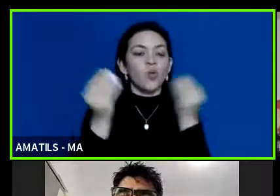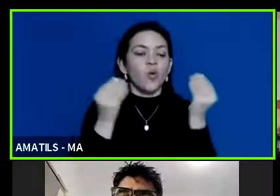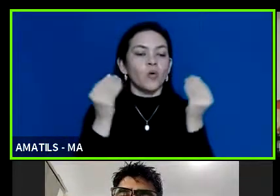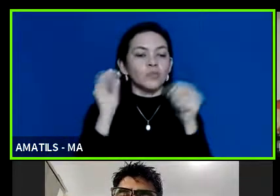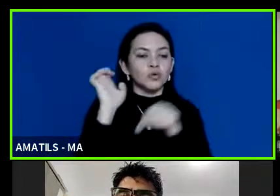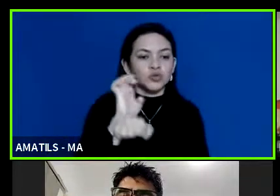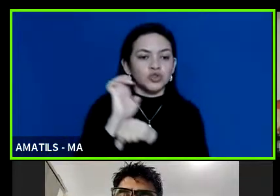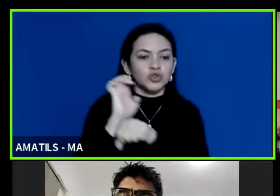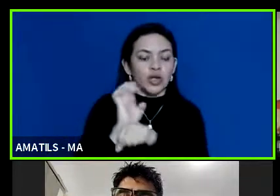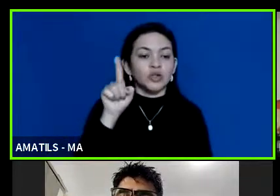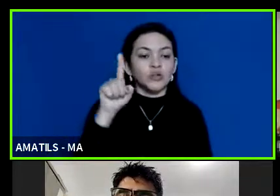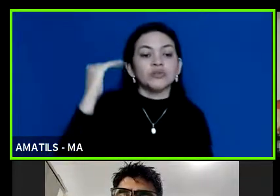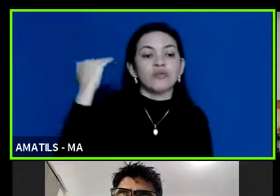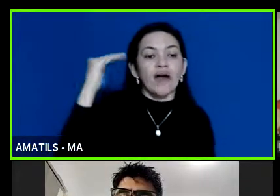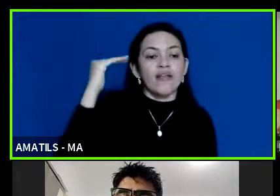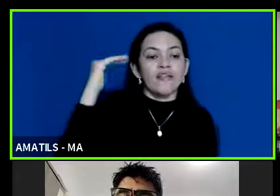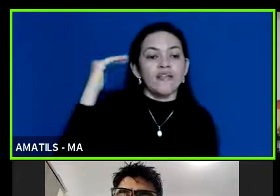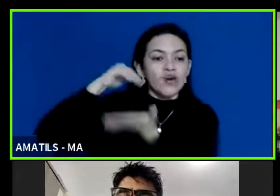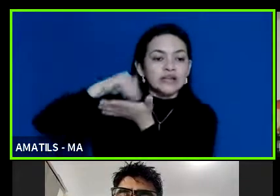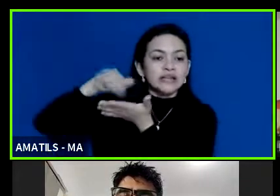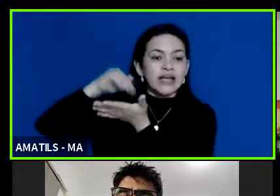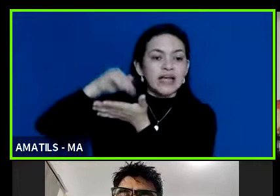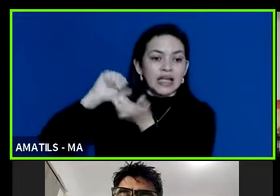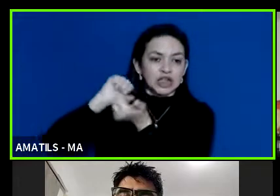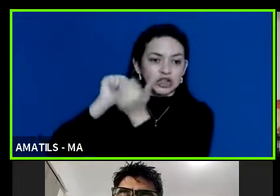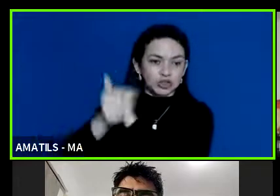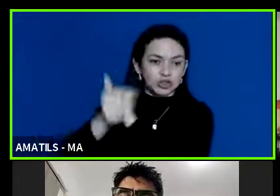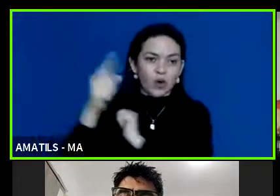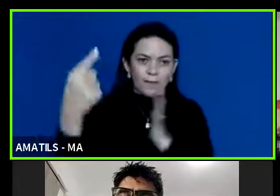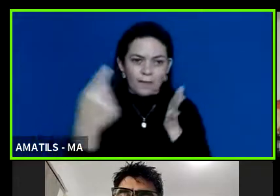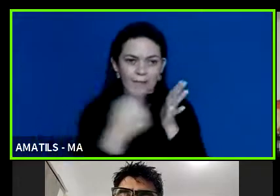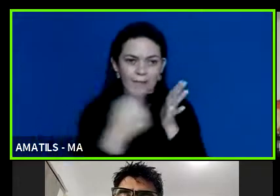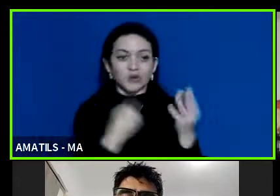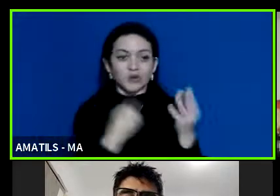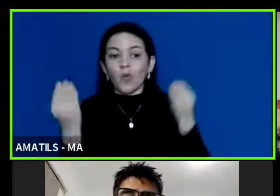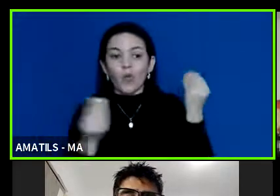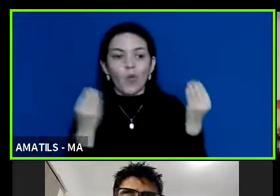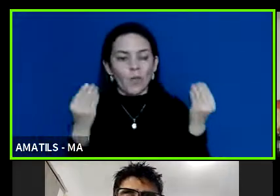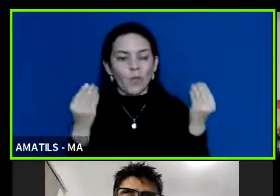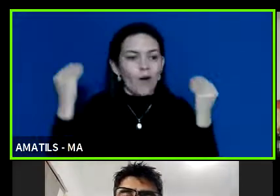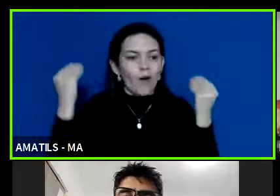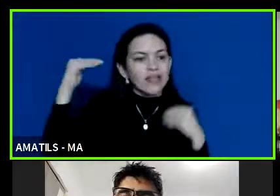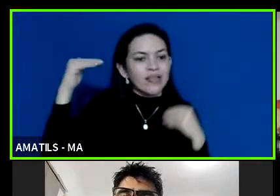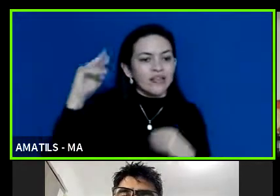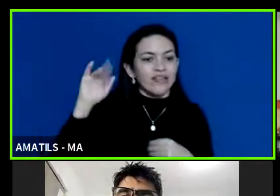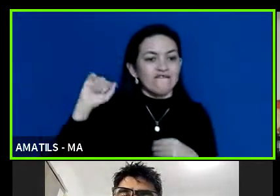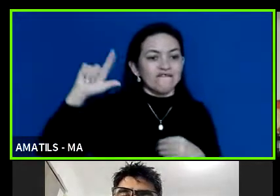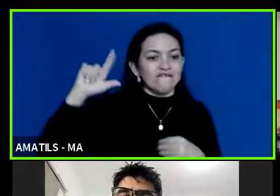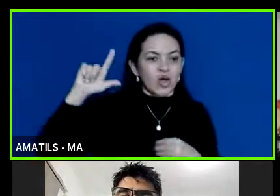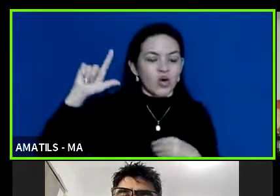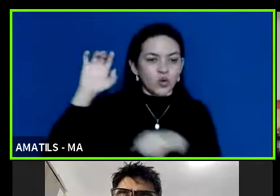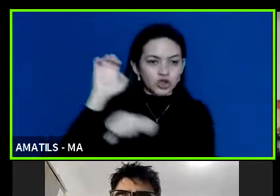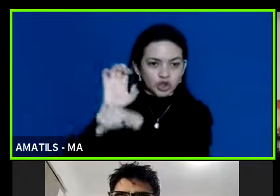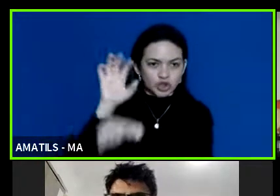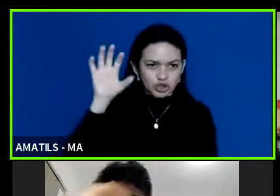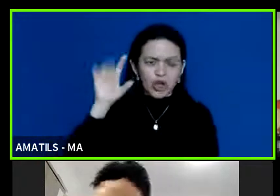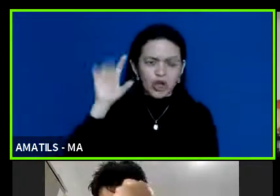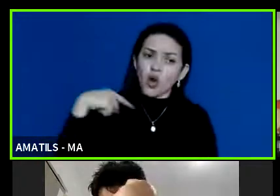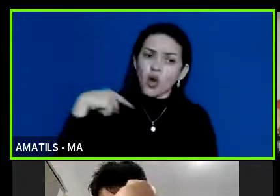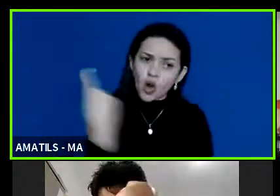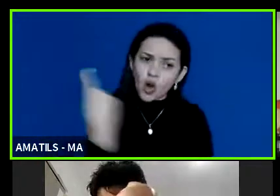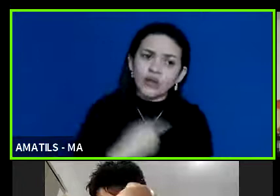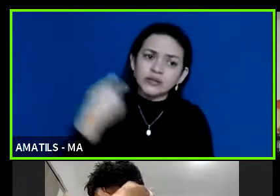secretaria de esporte eu acho que e quero até propor já que a gente faça um próximo momento